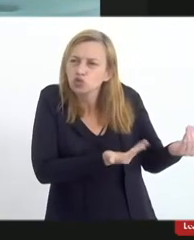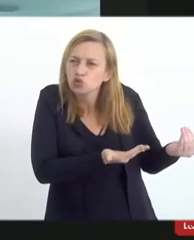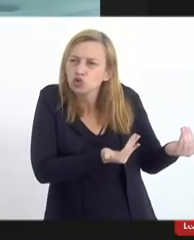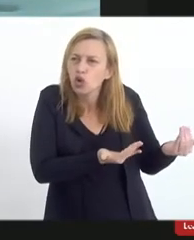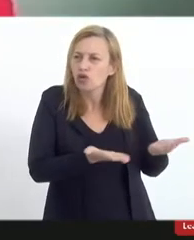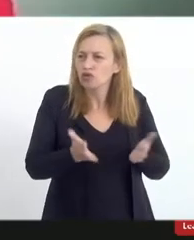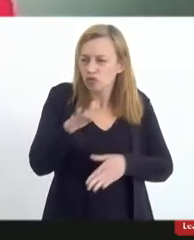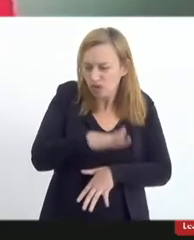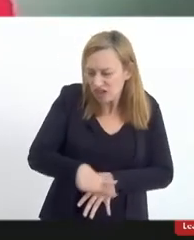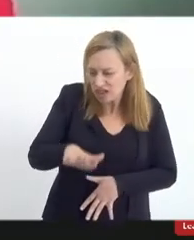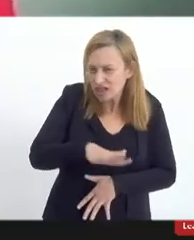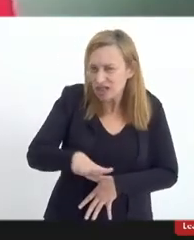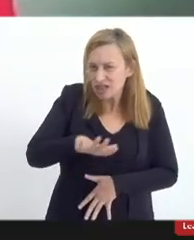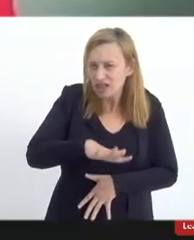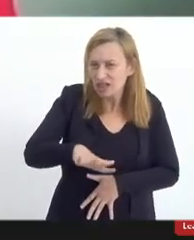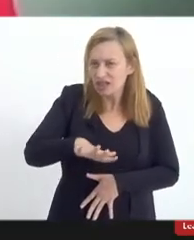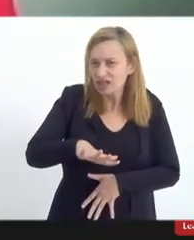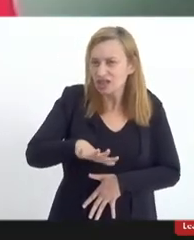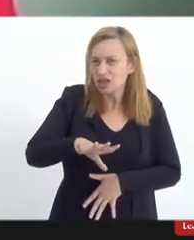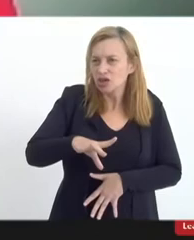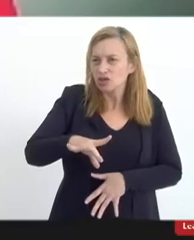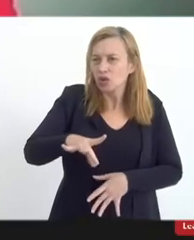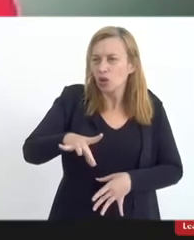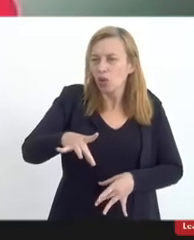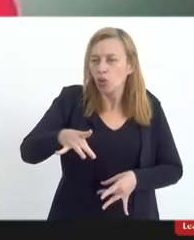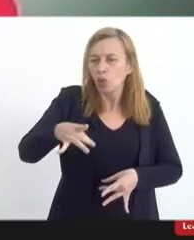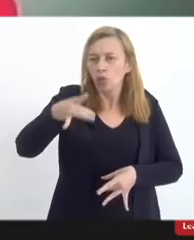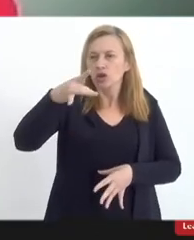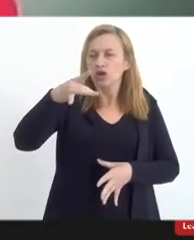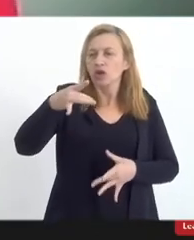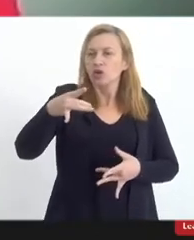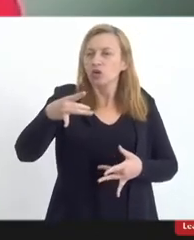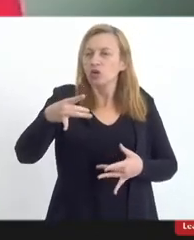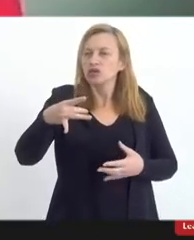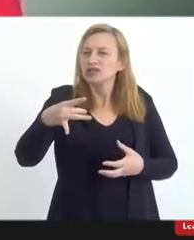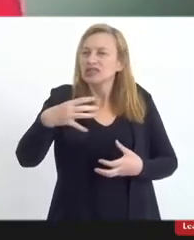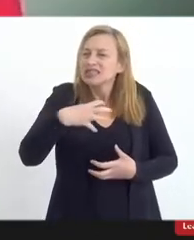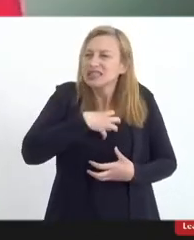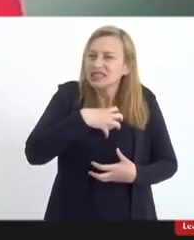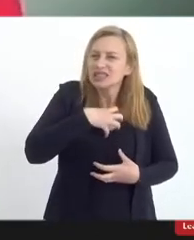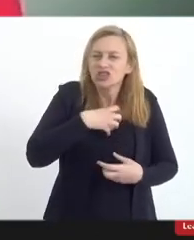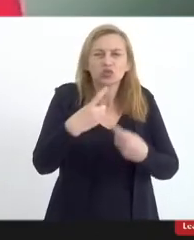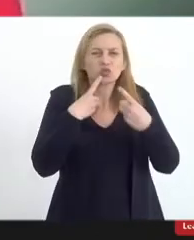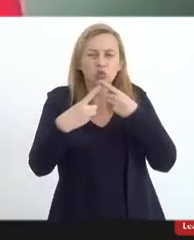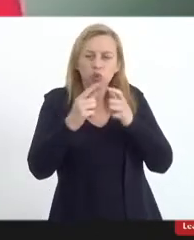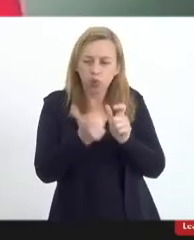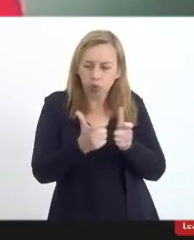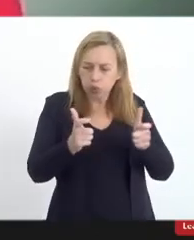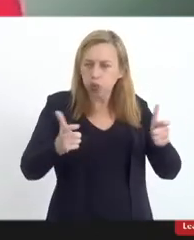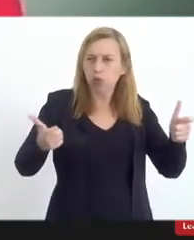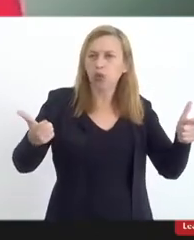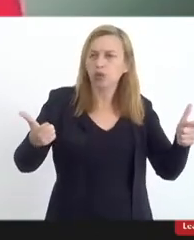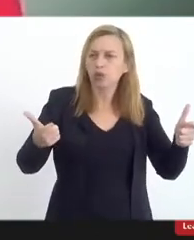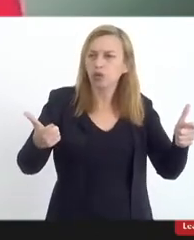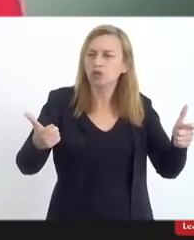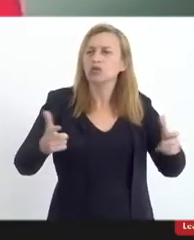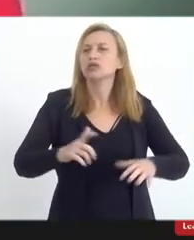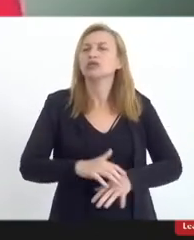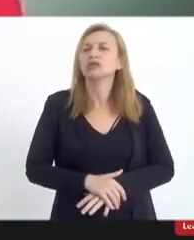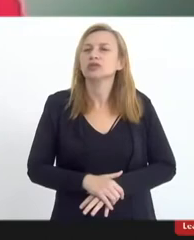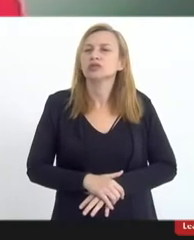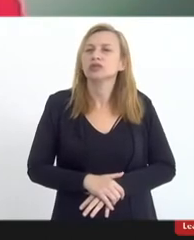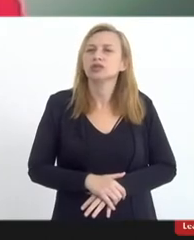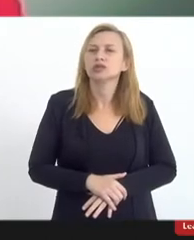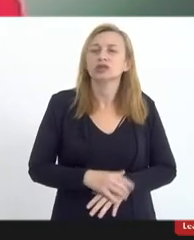criança com espírito humanista. E, nesse sentido, nós temos um grande debate nacional que passou, que